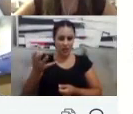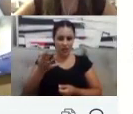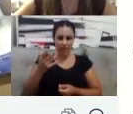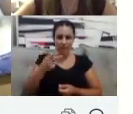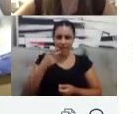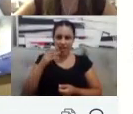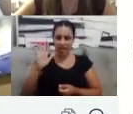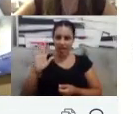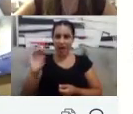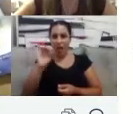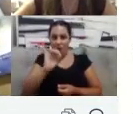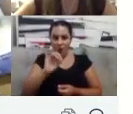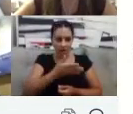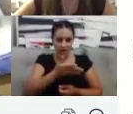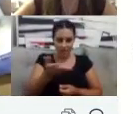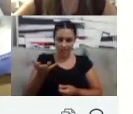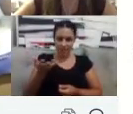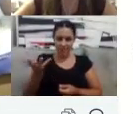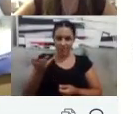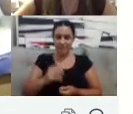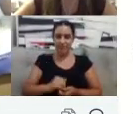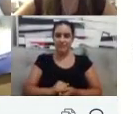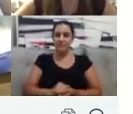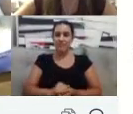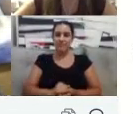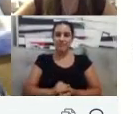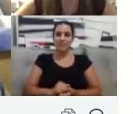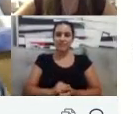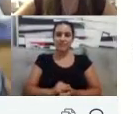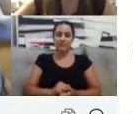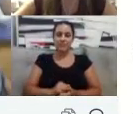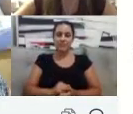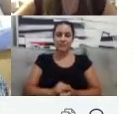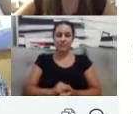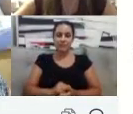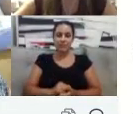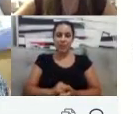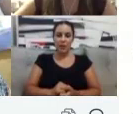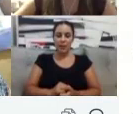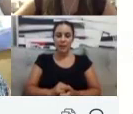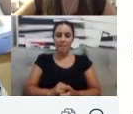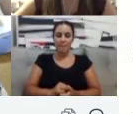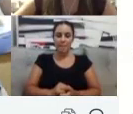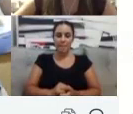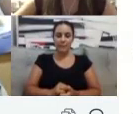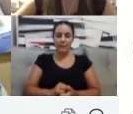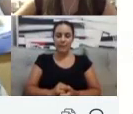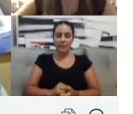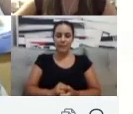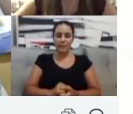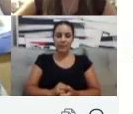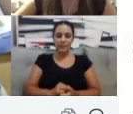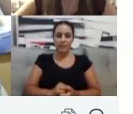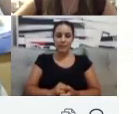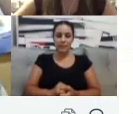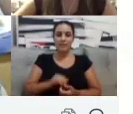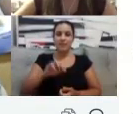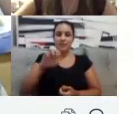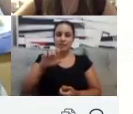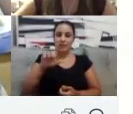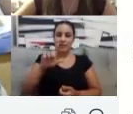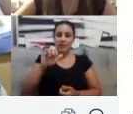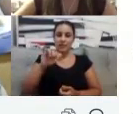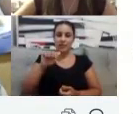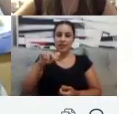Alessandro, falta você dar um oizinho. Você já deu no início, né? Como que é? Acho que foram todos.